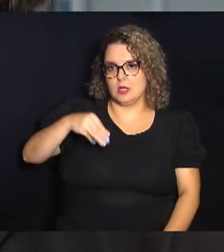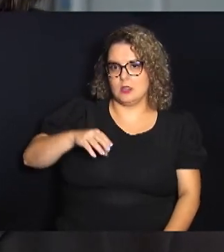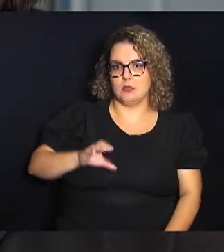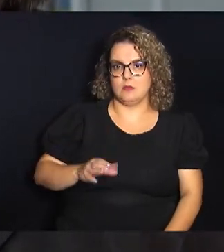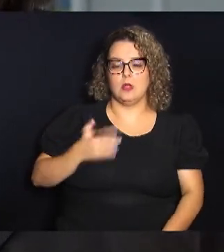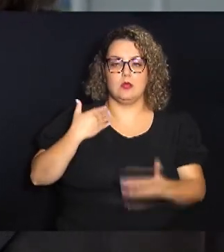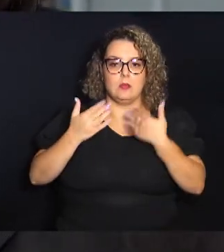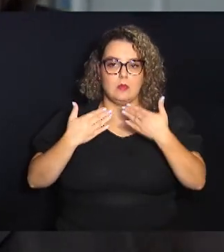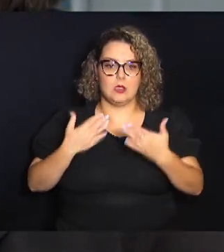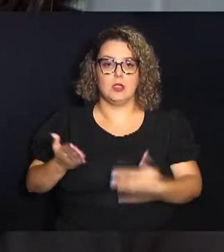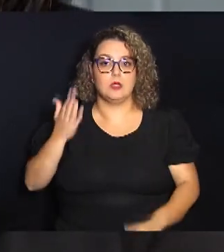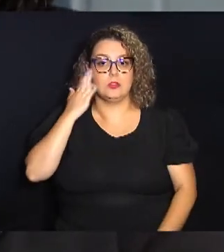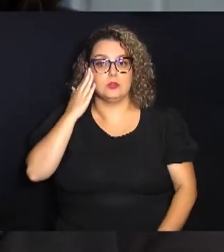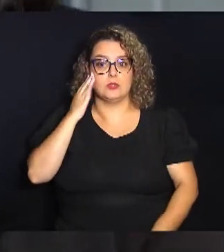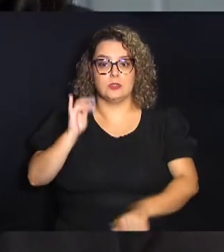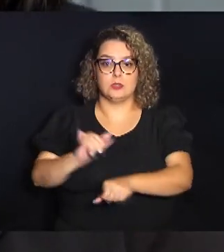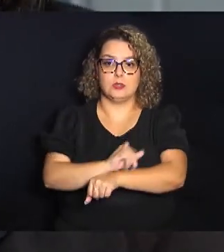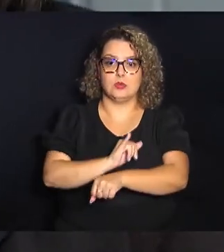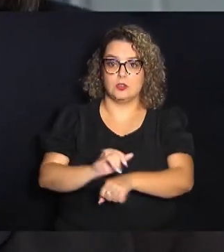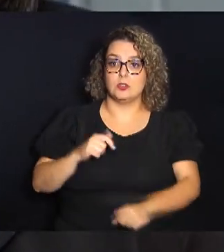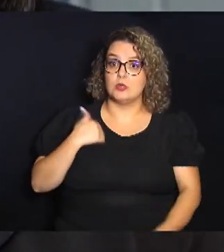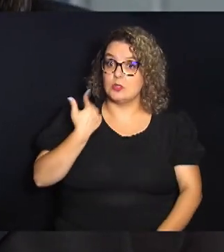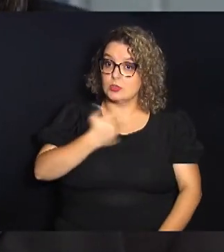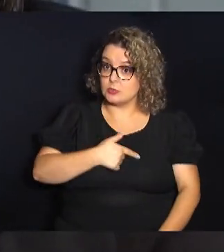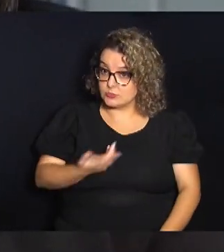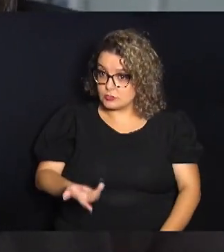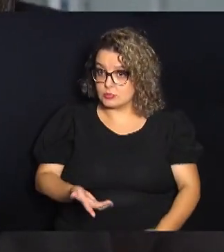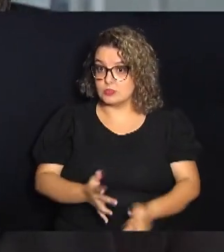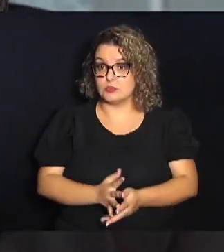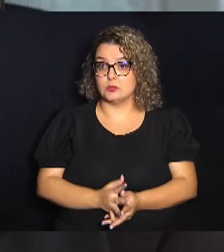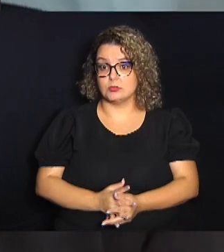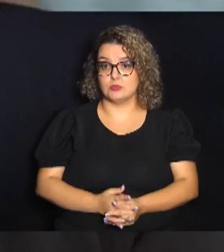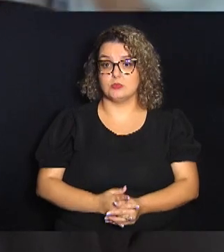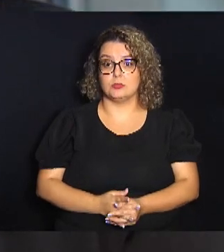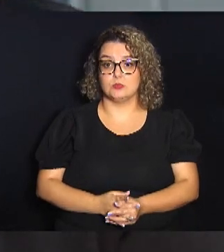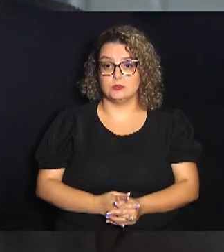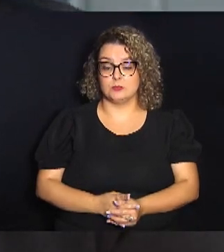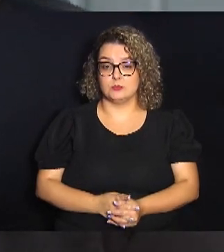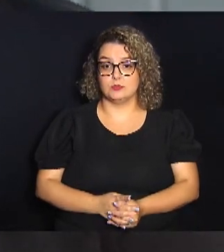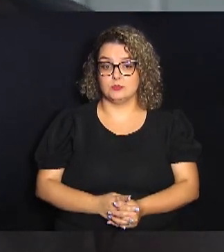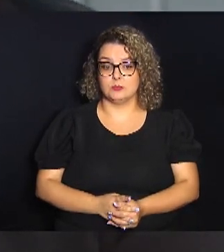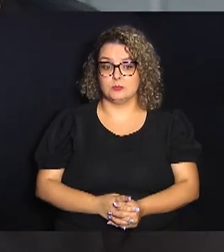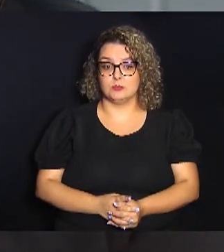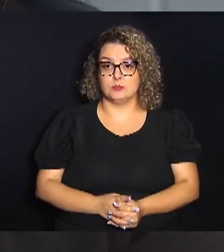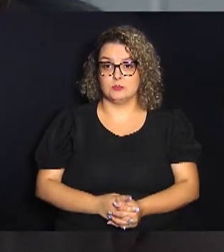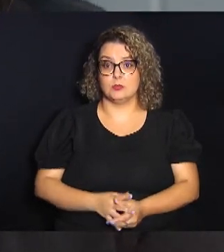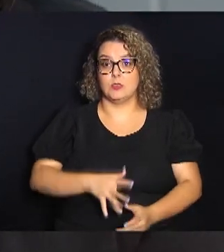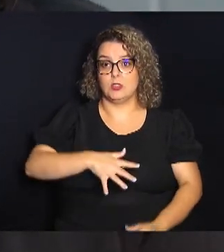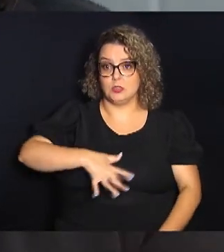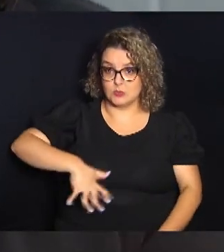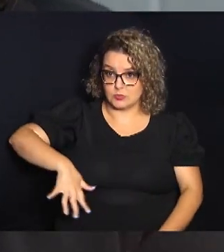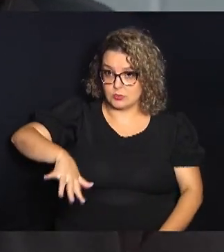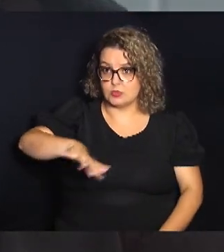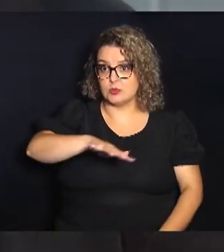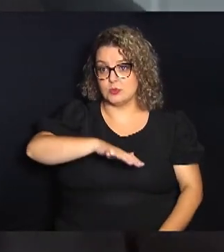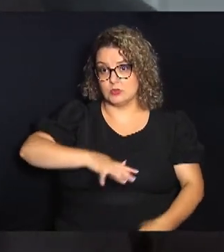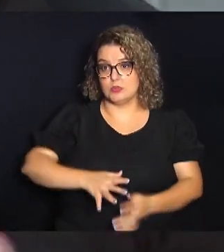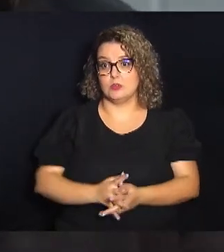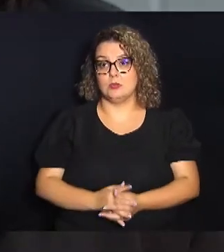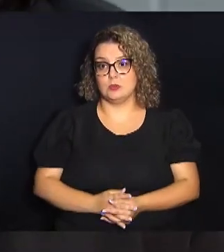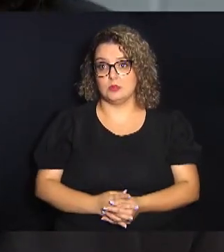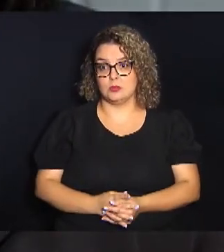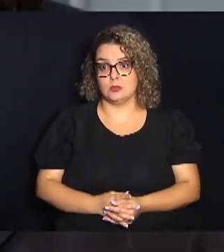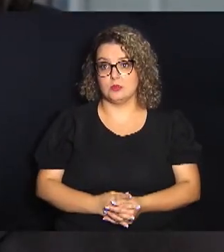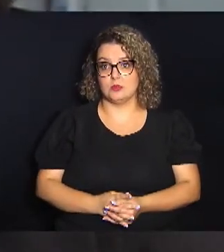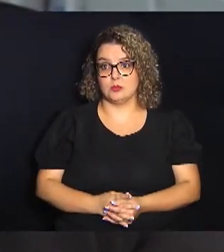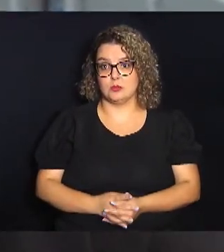entre si, entender a estratégia, nós estamos numa região, né? Onde temos